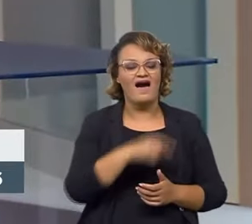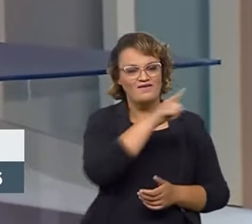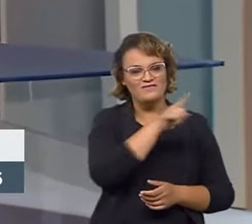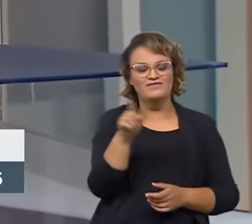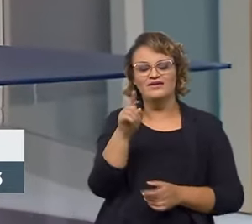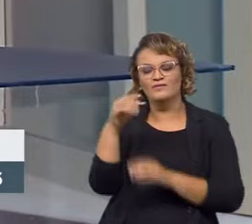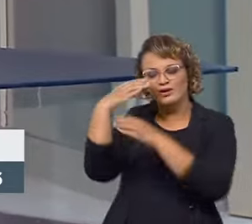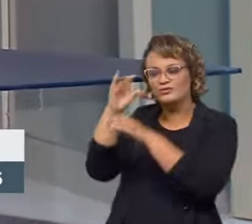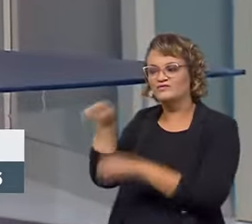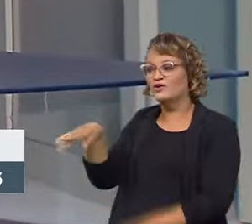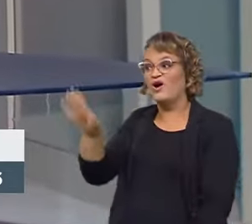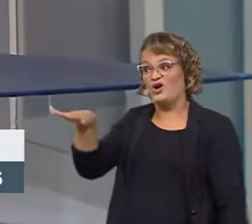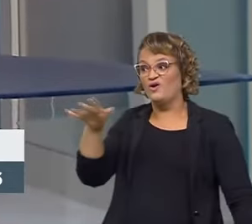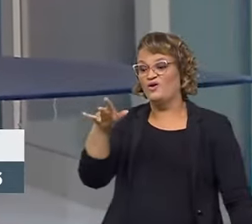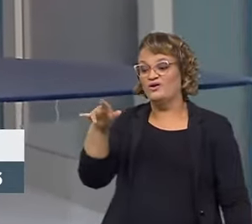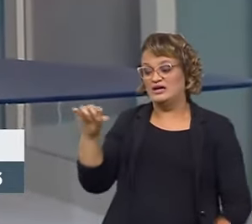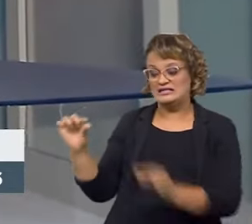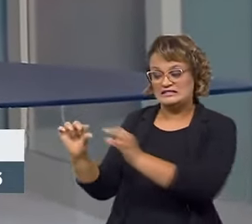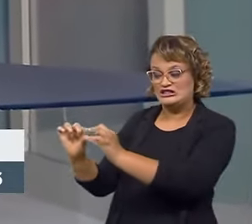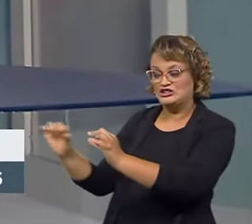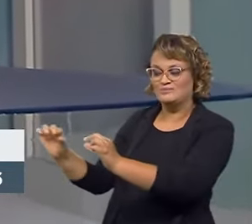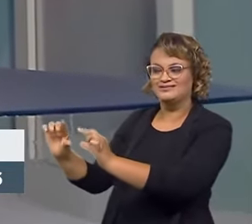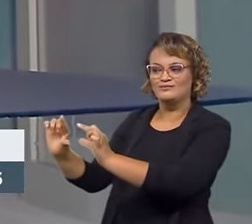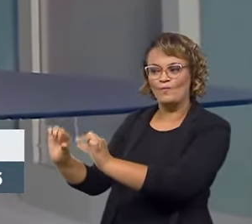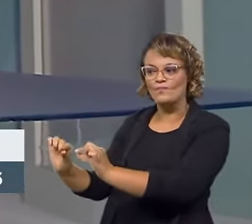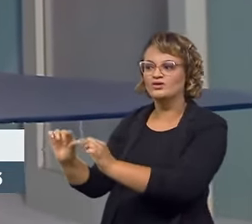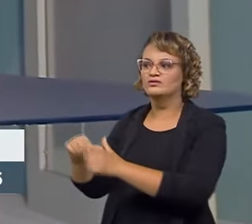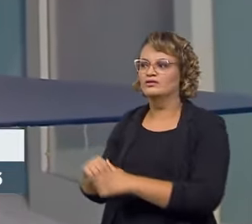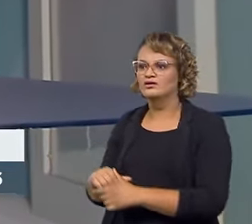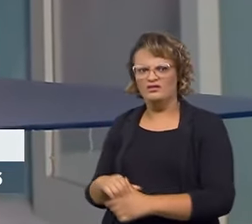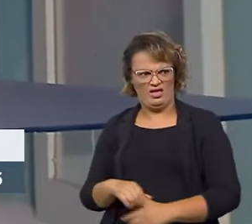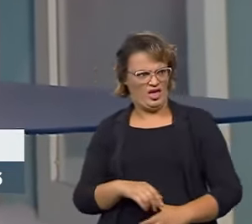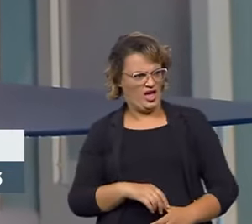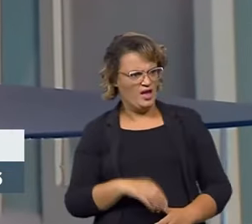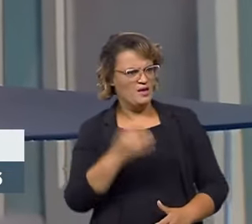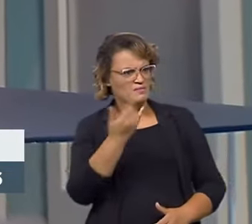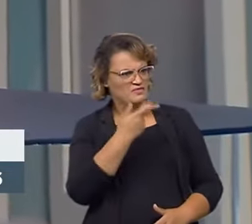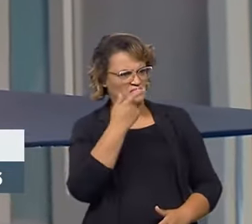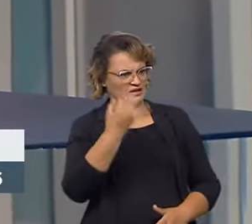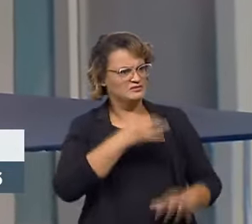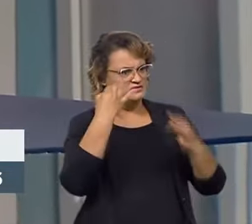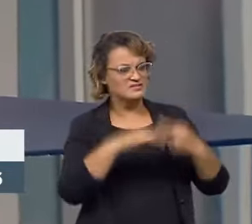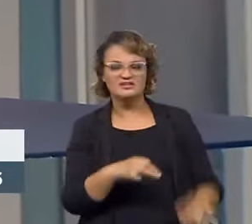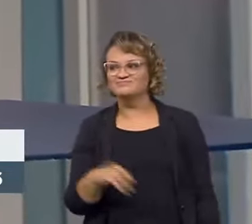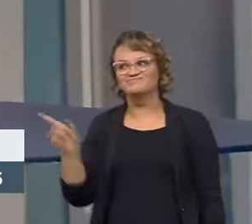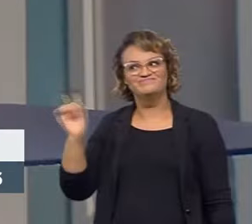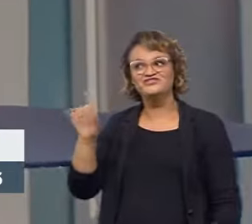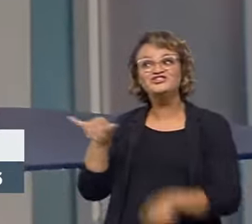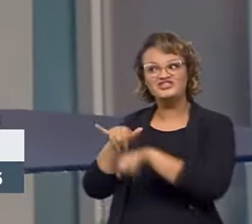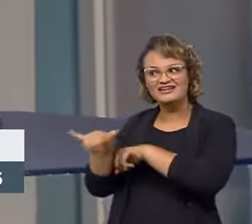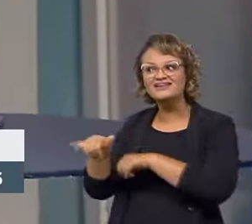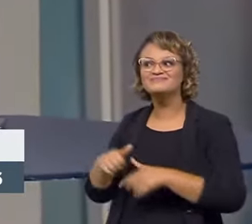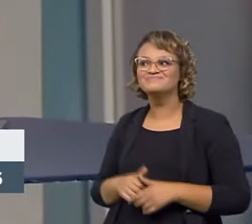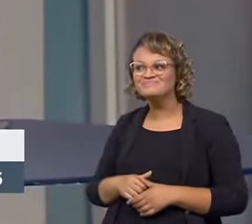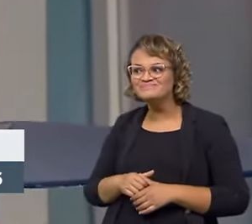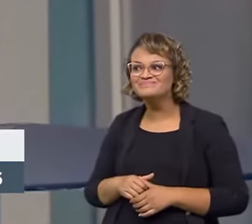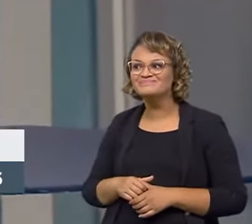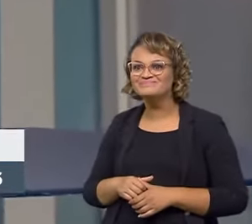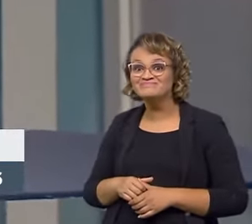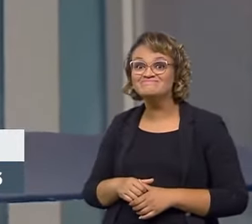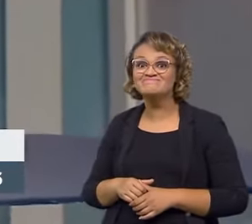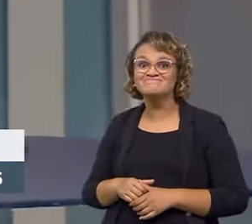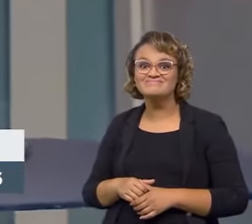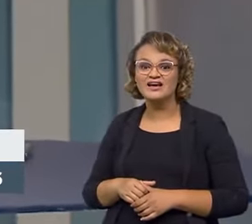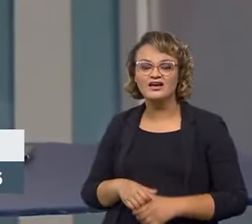testar, a primeira coisa, olha, a sua chapa está abaixo do padrão. Então, ele entendeu que ele estava sendo, de certa